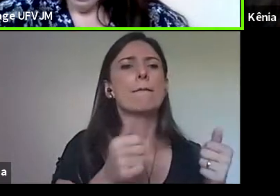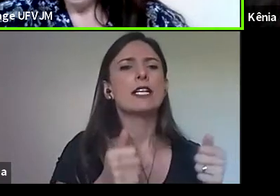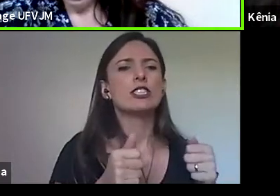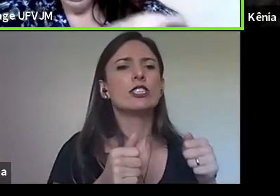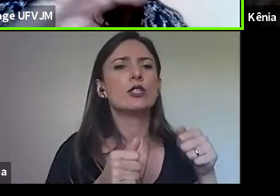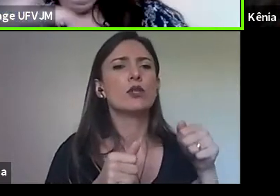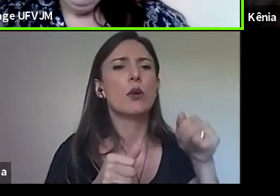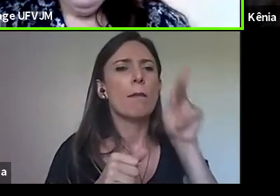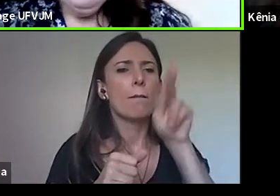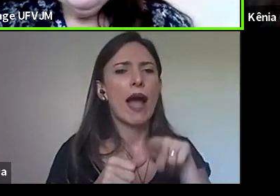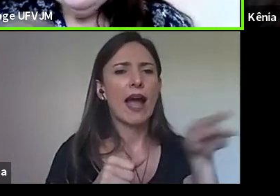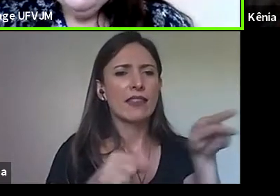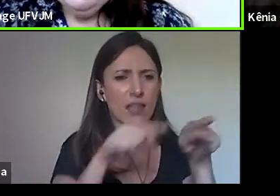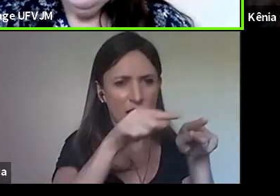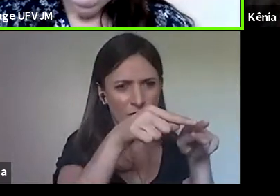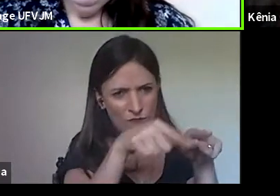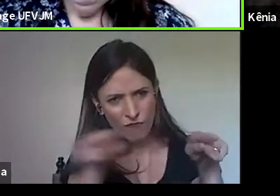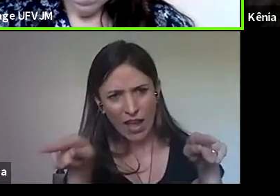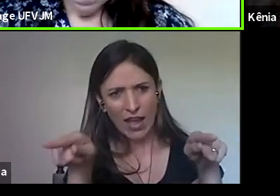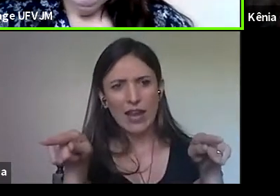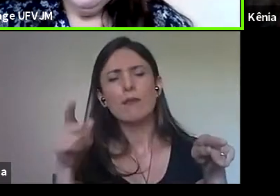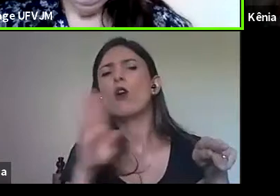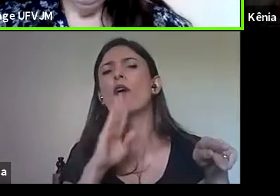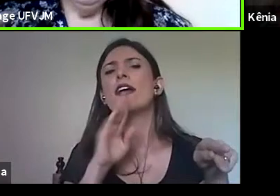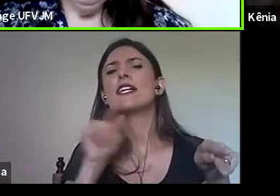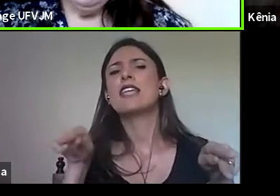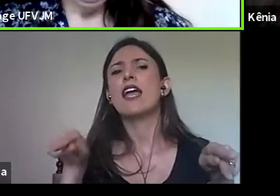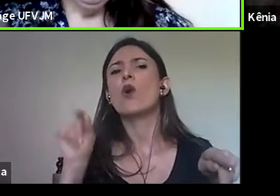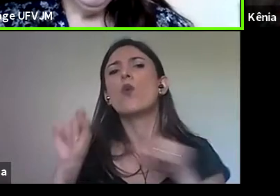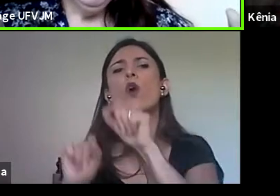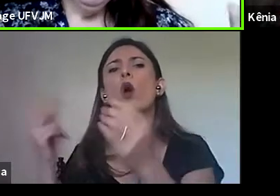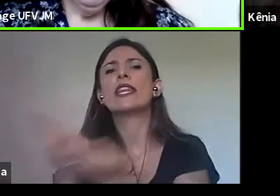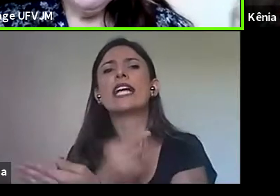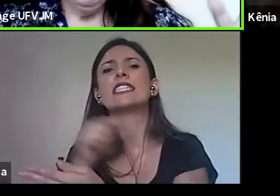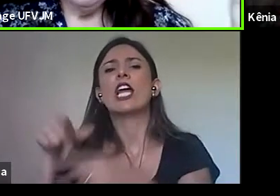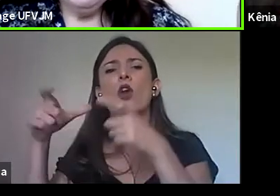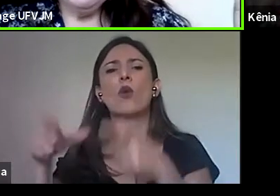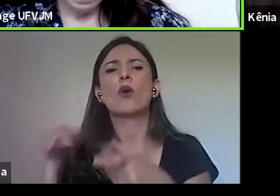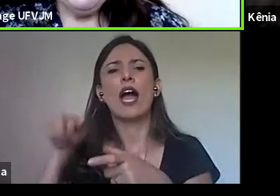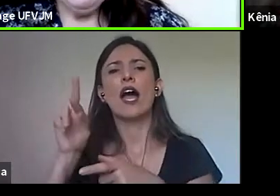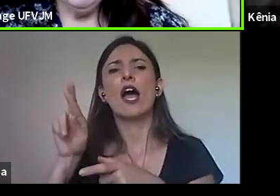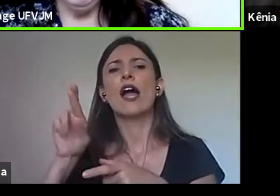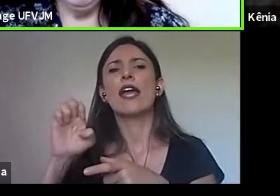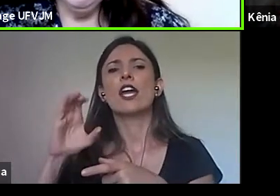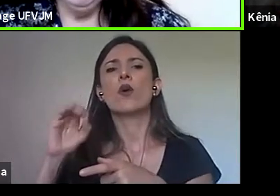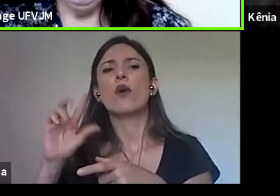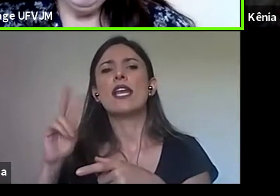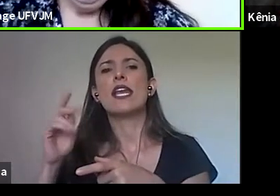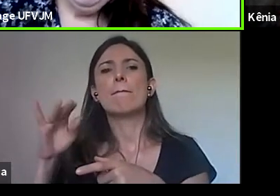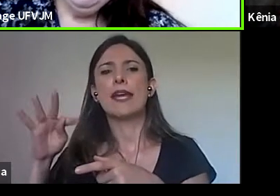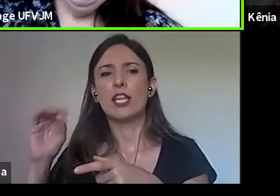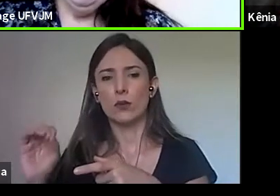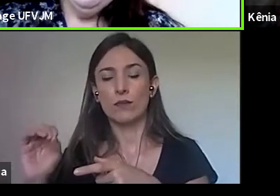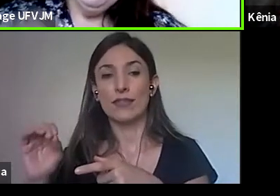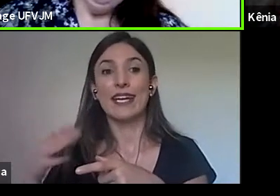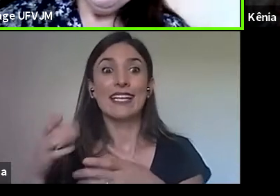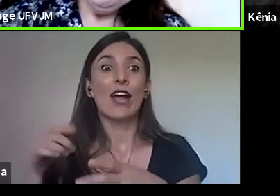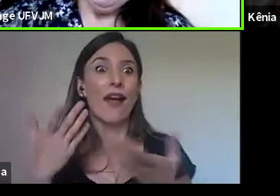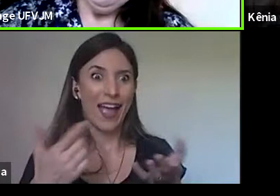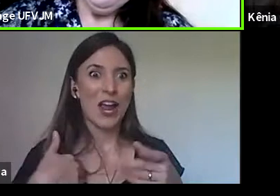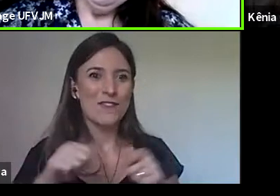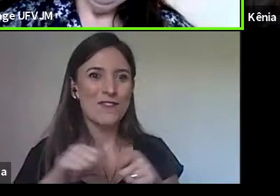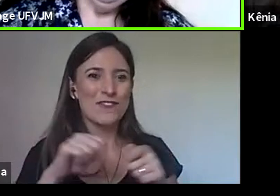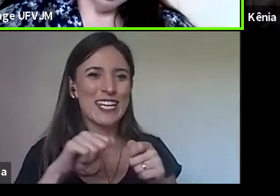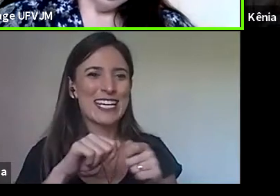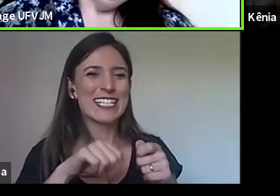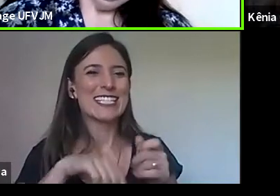e a população local inteira, né? Esse é o tal documento das dez páginas que eu fiquei um